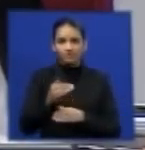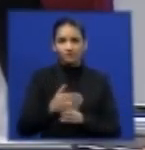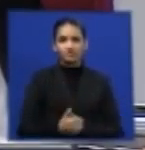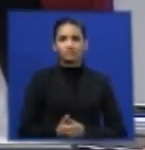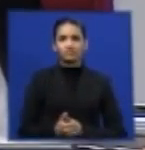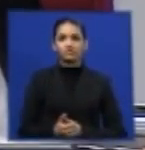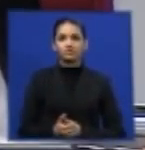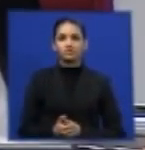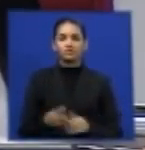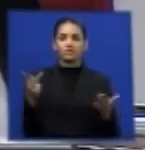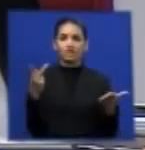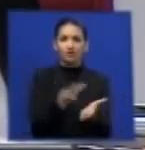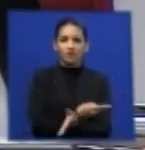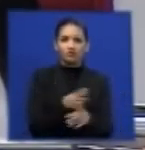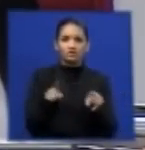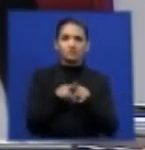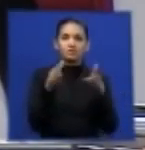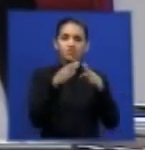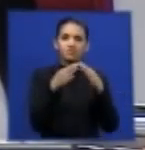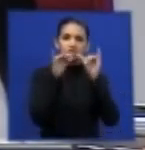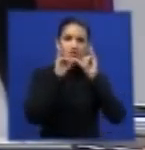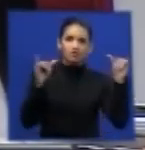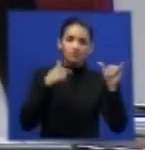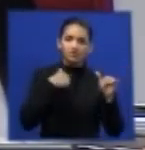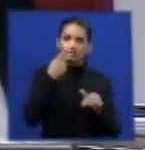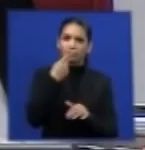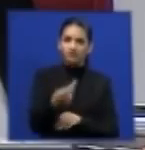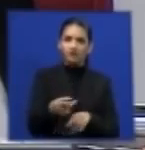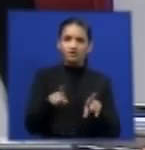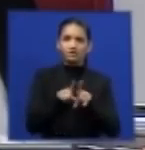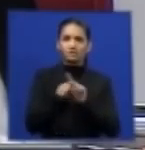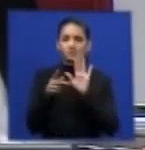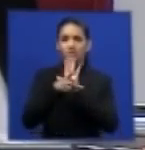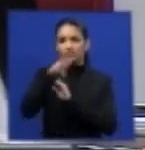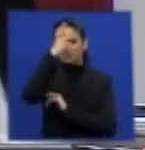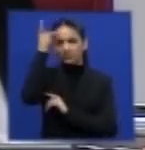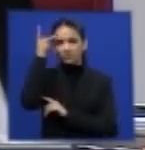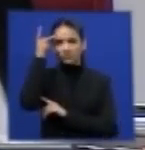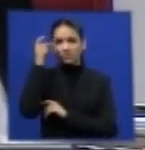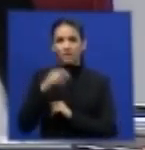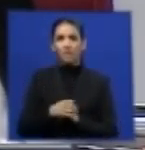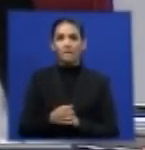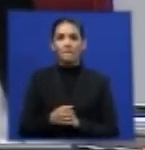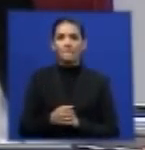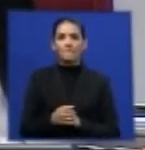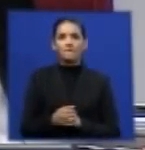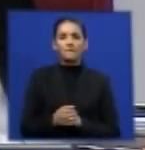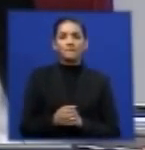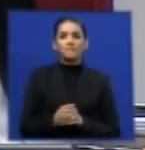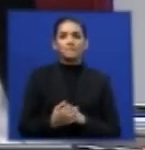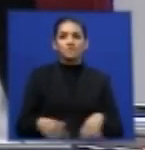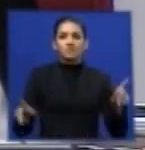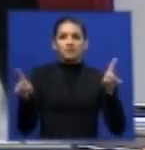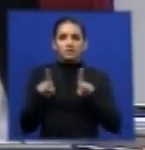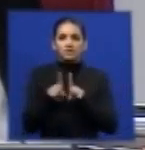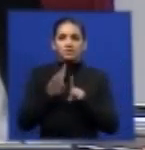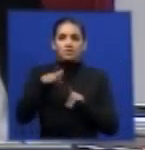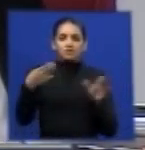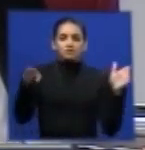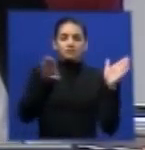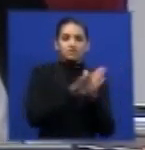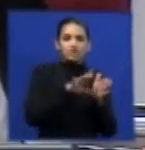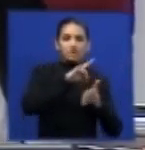houve o pedido de informações que determinei aos requeridos e chegando a estas informações estes autos serão